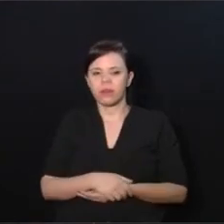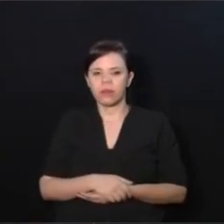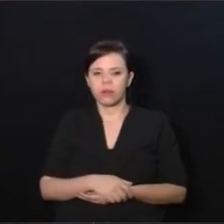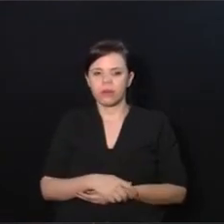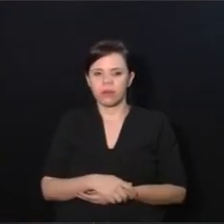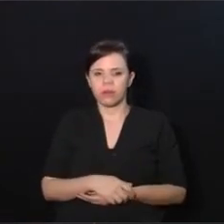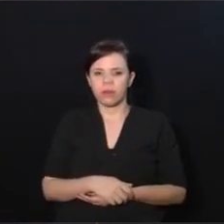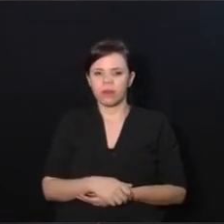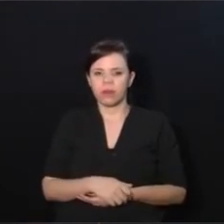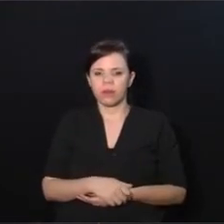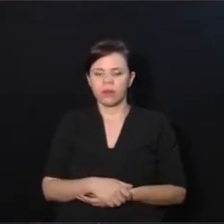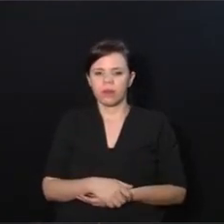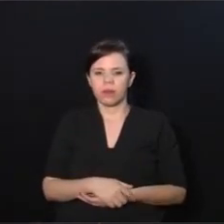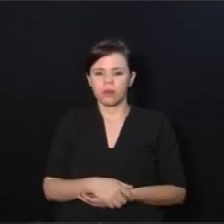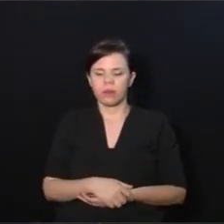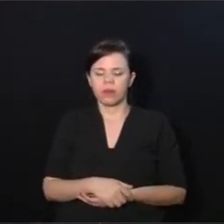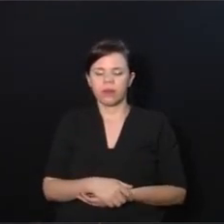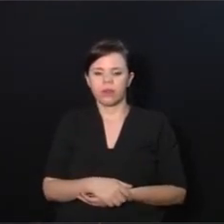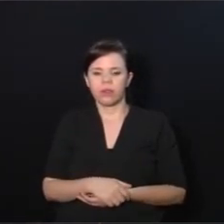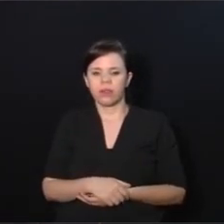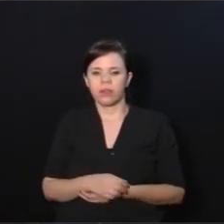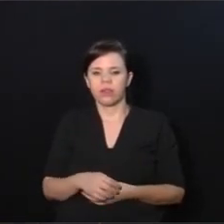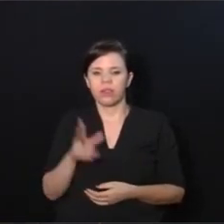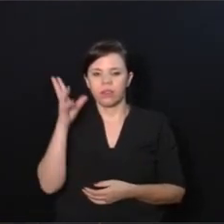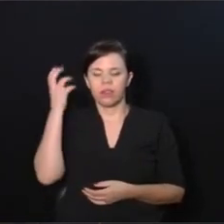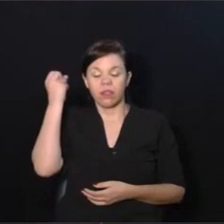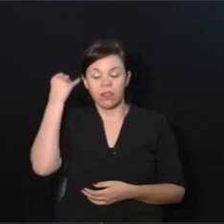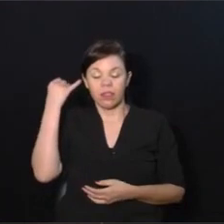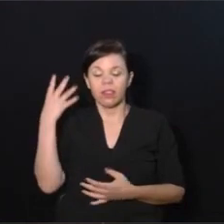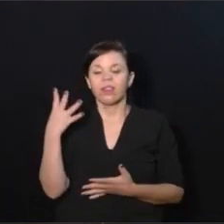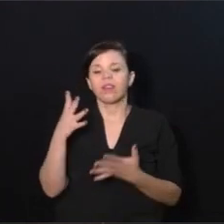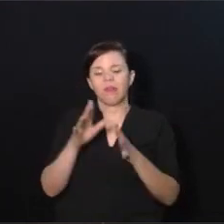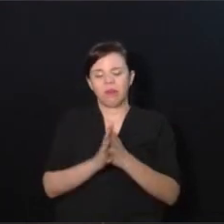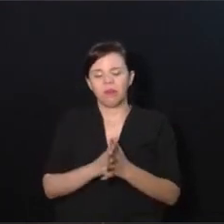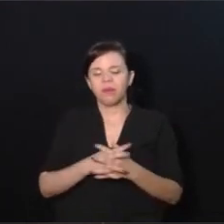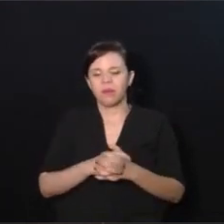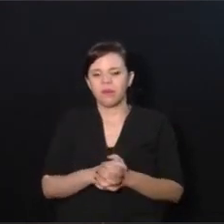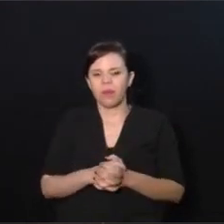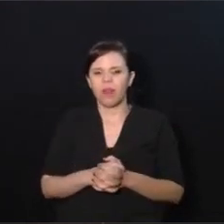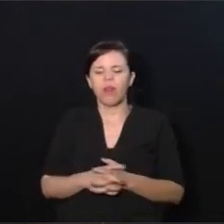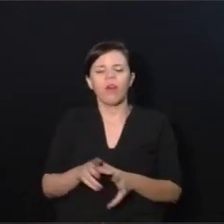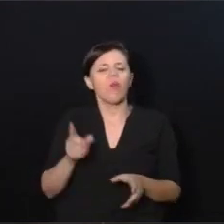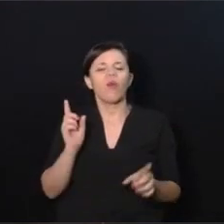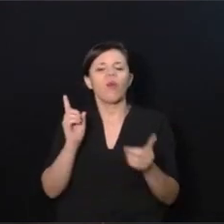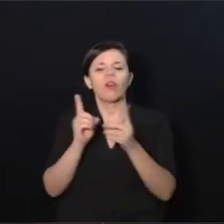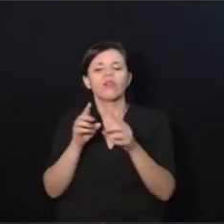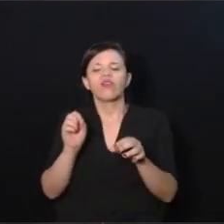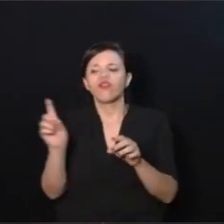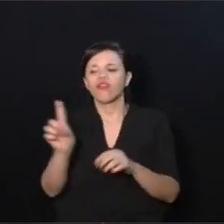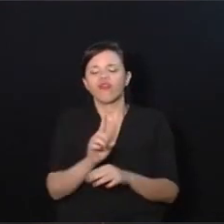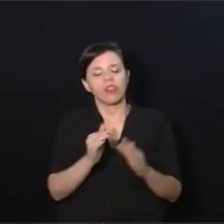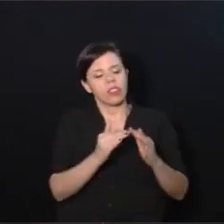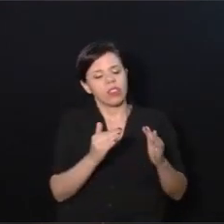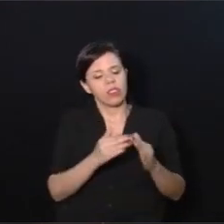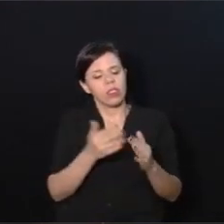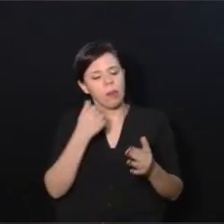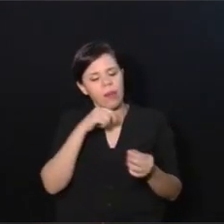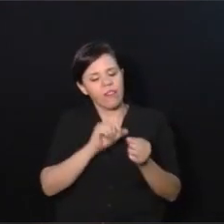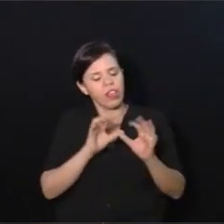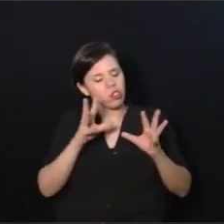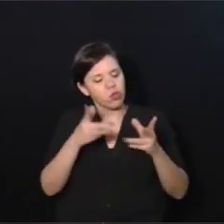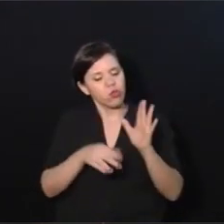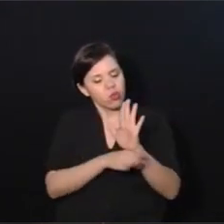Então, a pessoa faz tudo bonitinho no atendimento, chega em casa, o que acontece? A mãe faz tudo pela